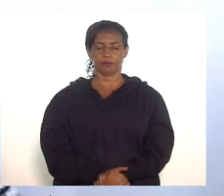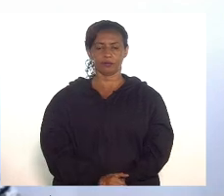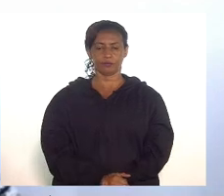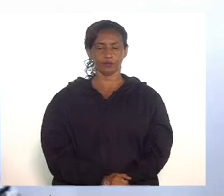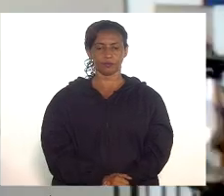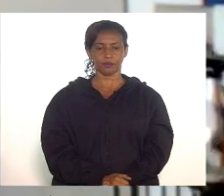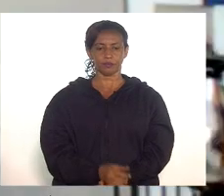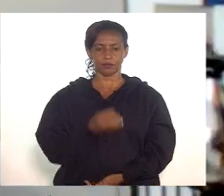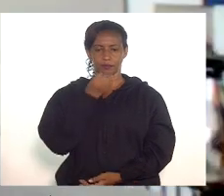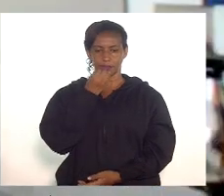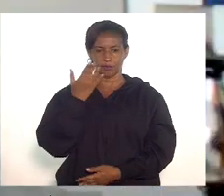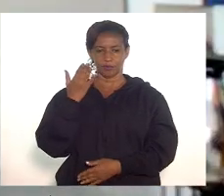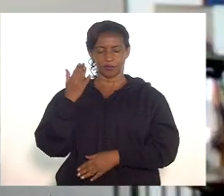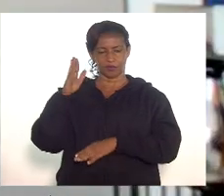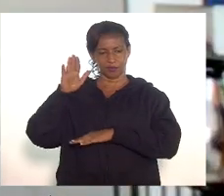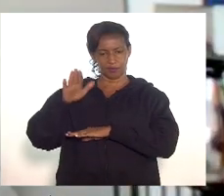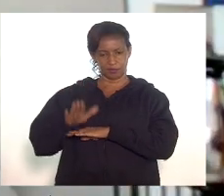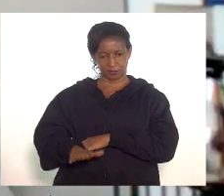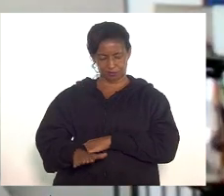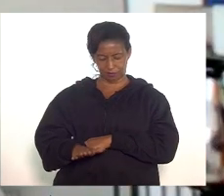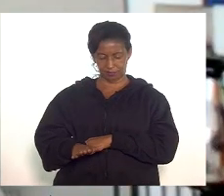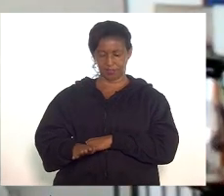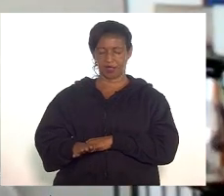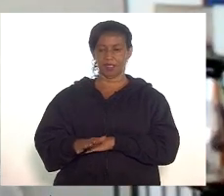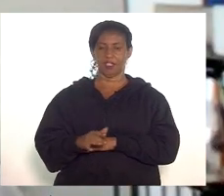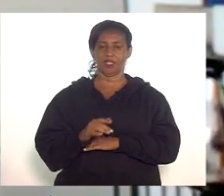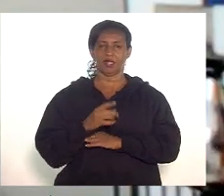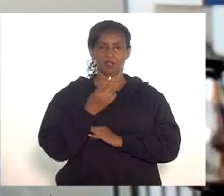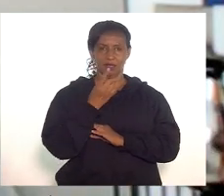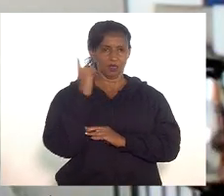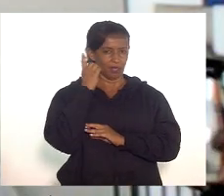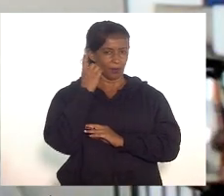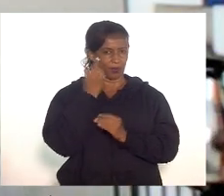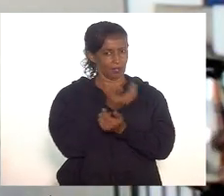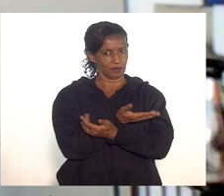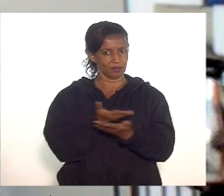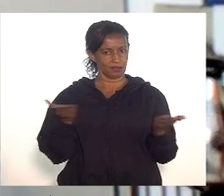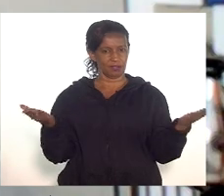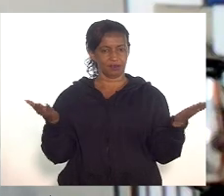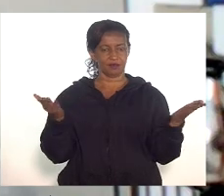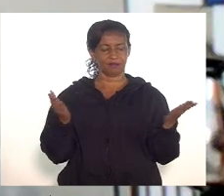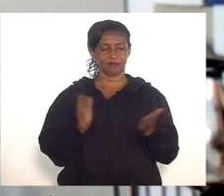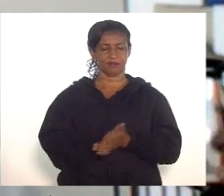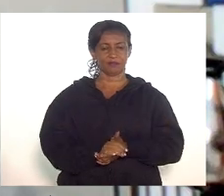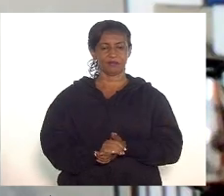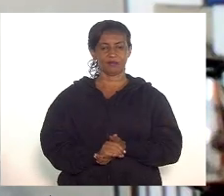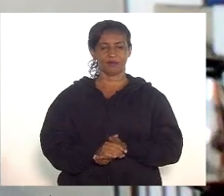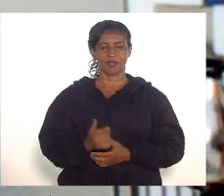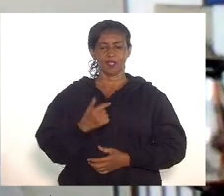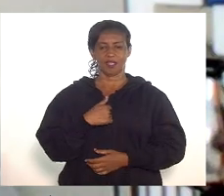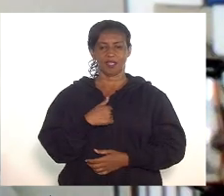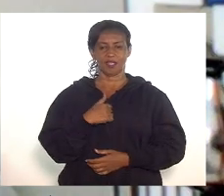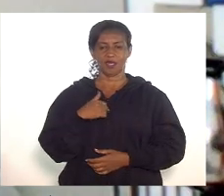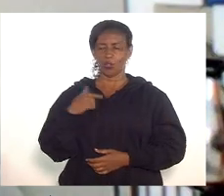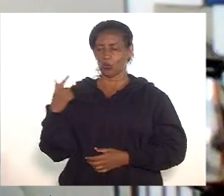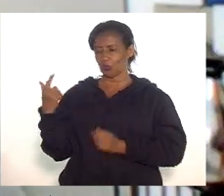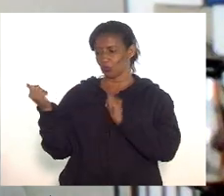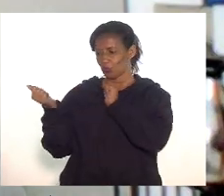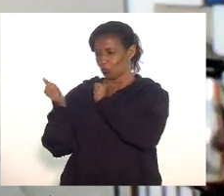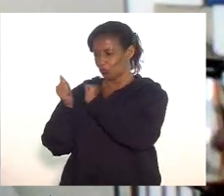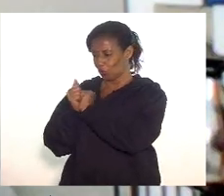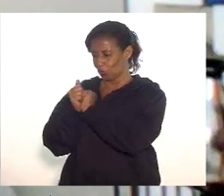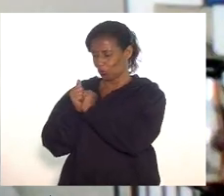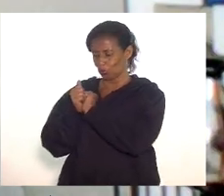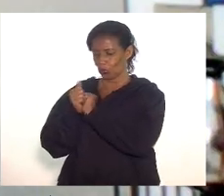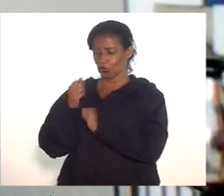Boa tarde, presidente. Boa tarde, deputados e deputadas. Eu me sumo aqui às palavras do